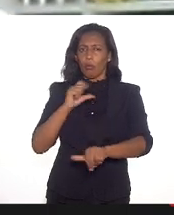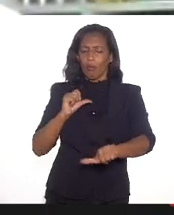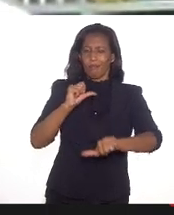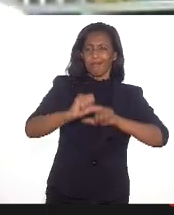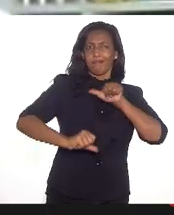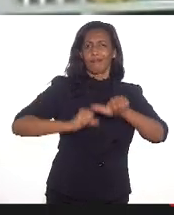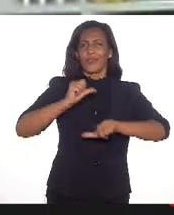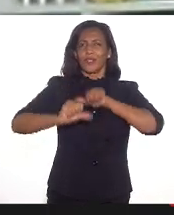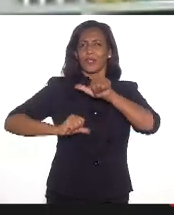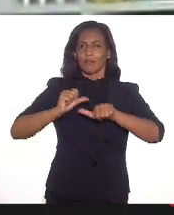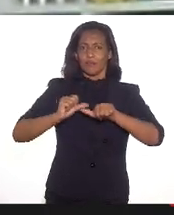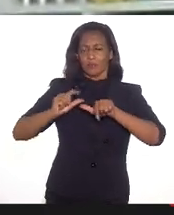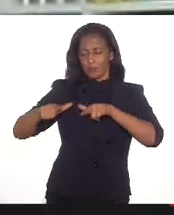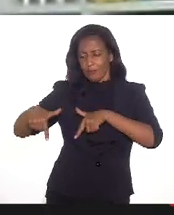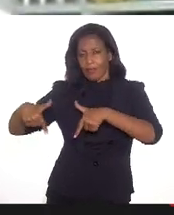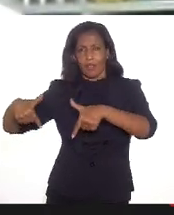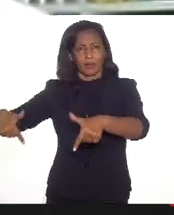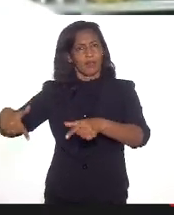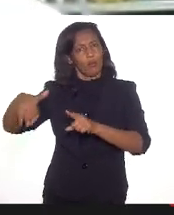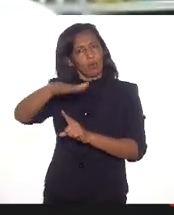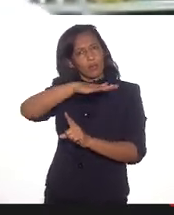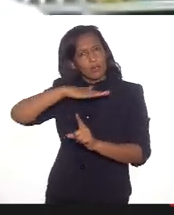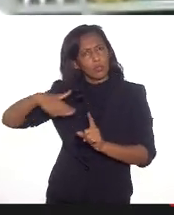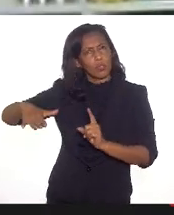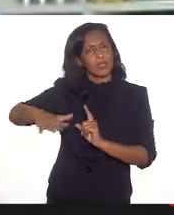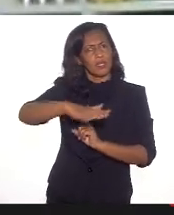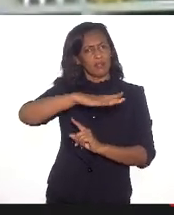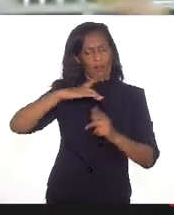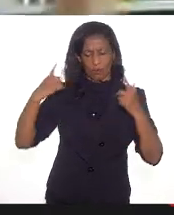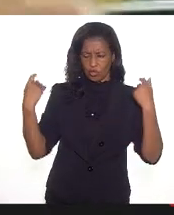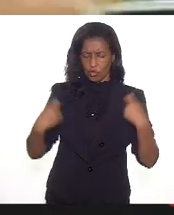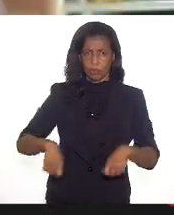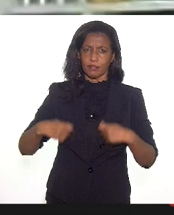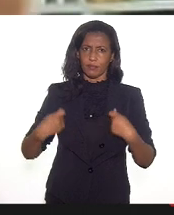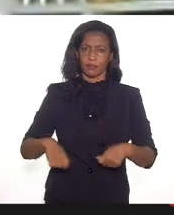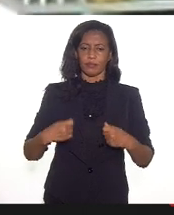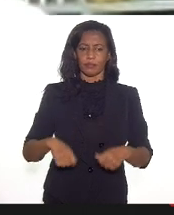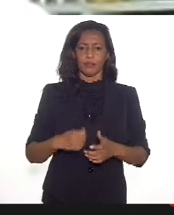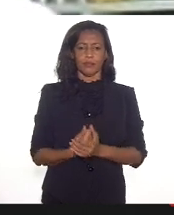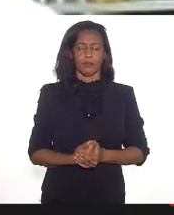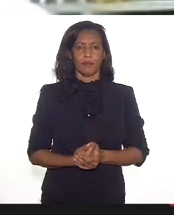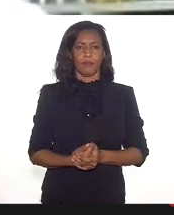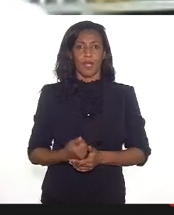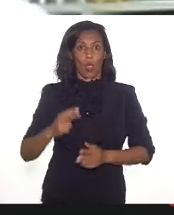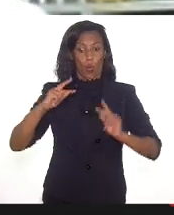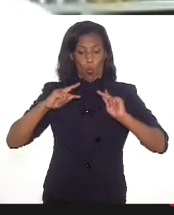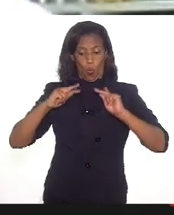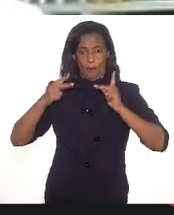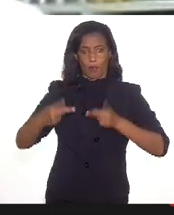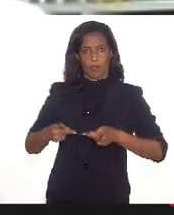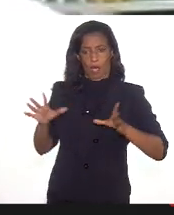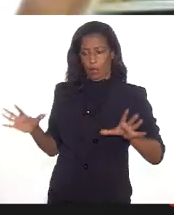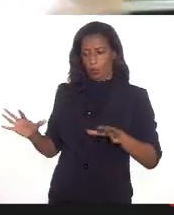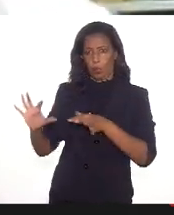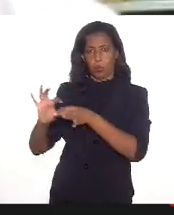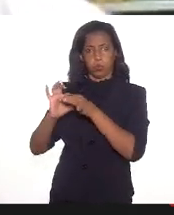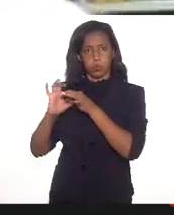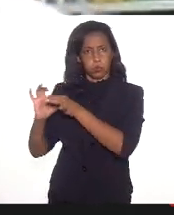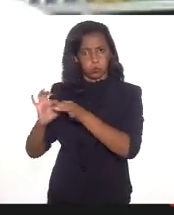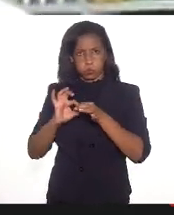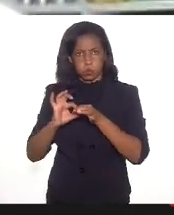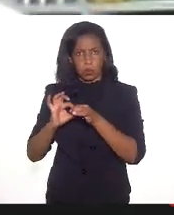as nossas ações, para a nossa sociedade. a gente precisa humanizar, a gente precisa